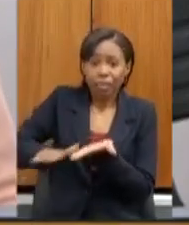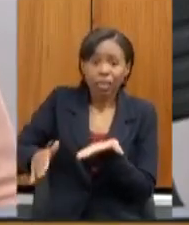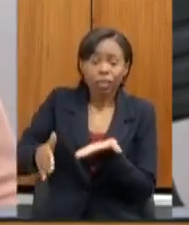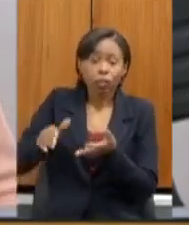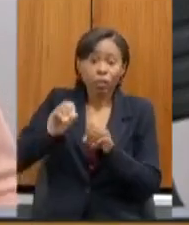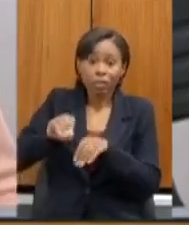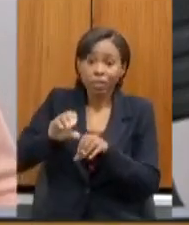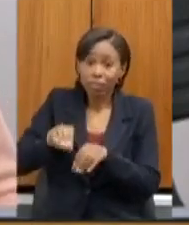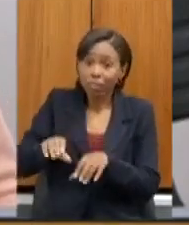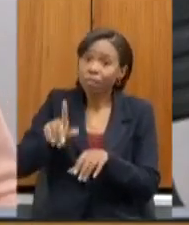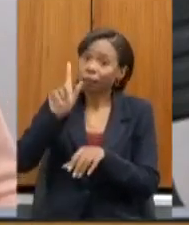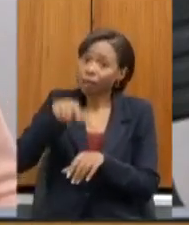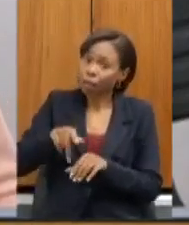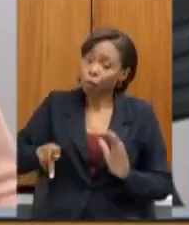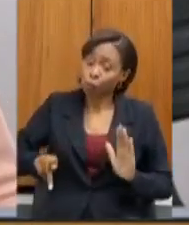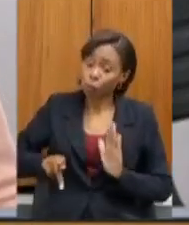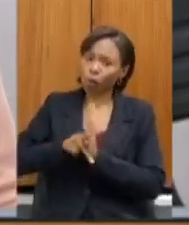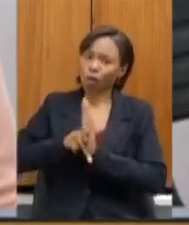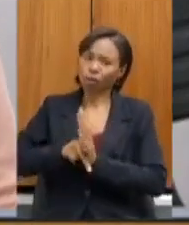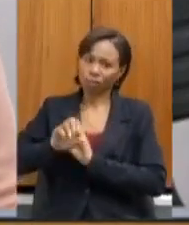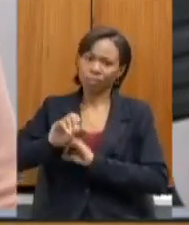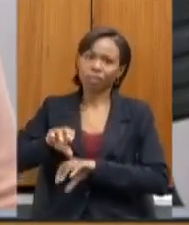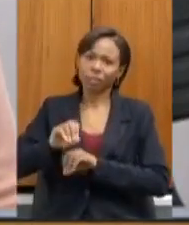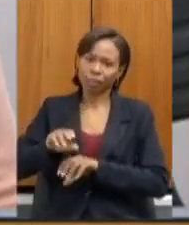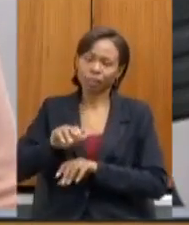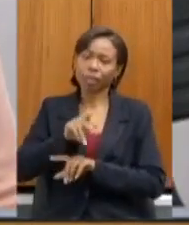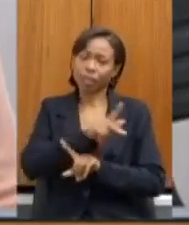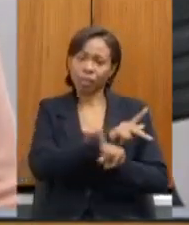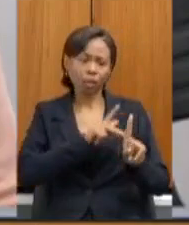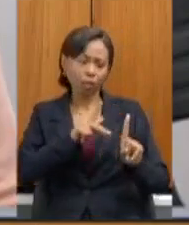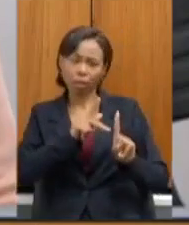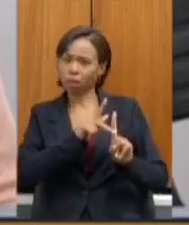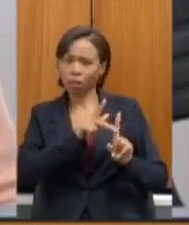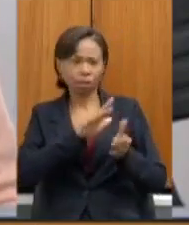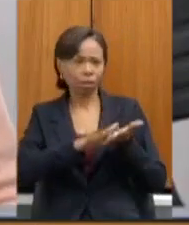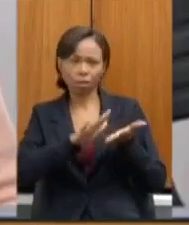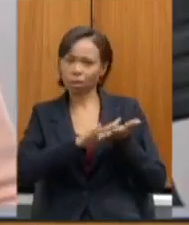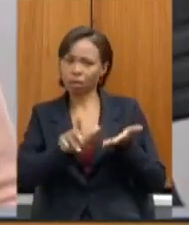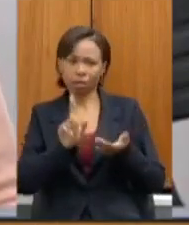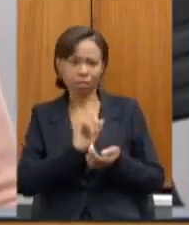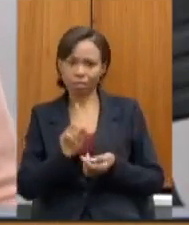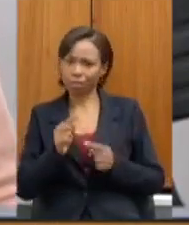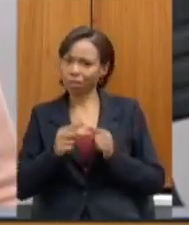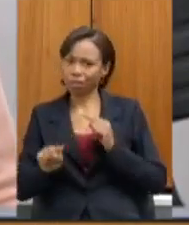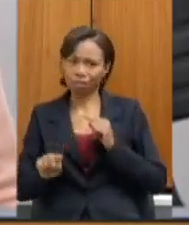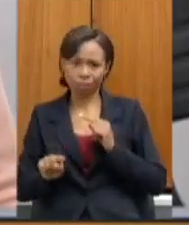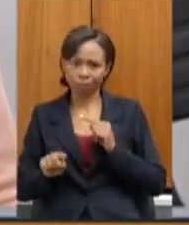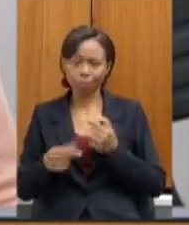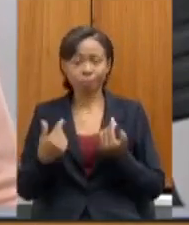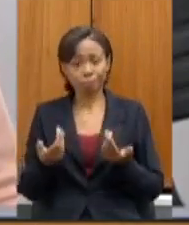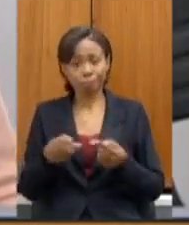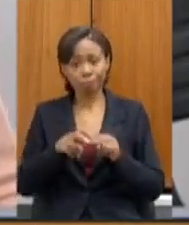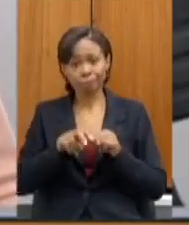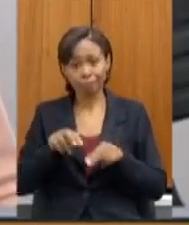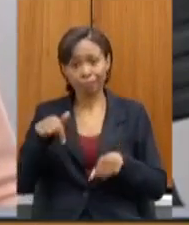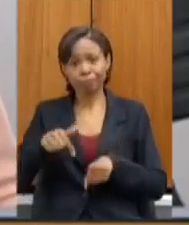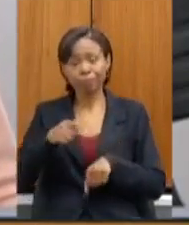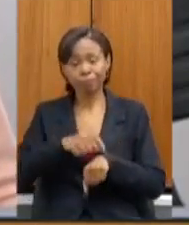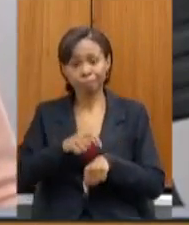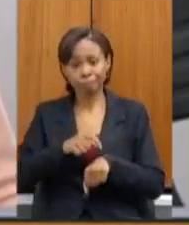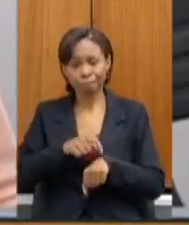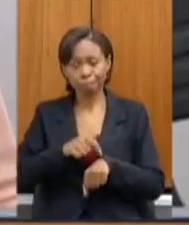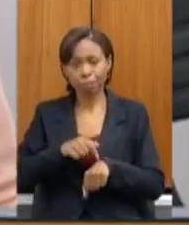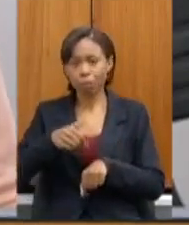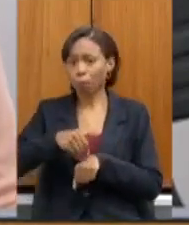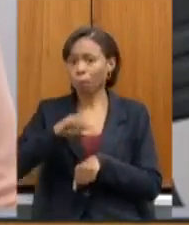e no caso as despesas previdenciárias não são então de fato nesse momento mais